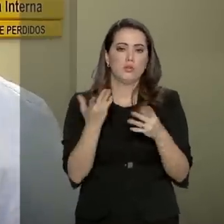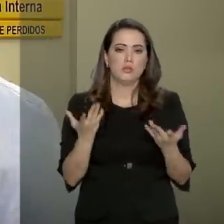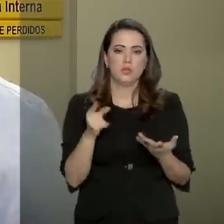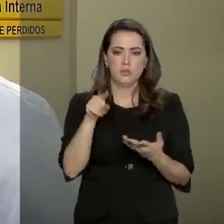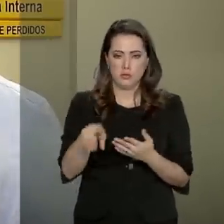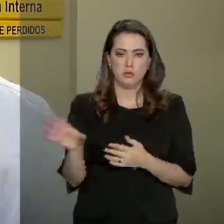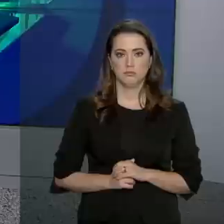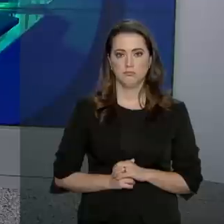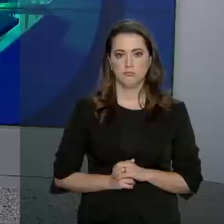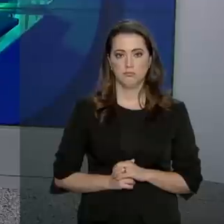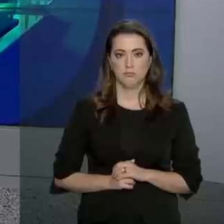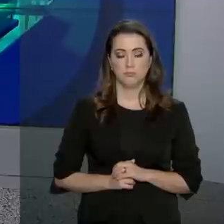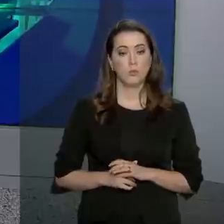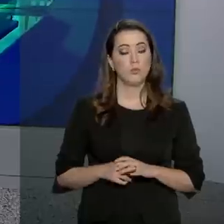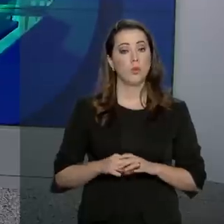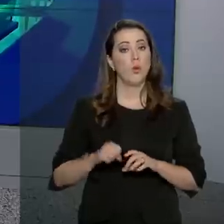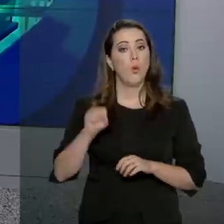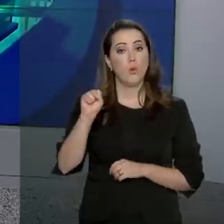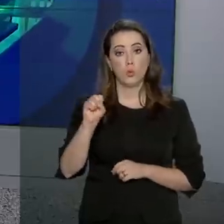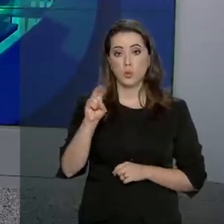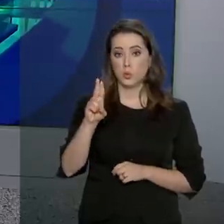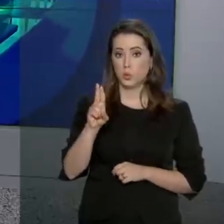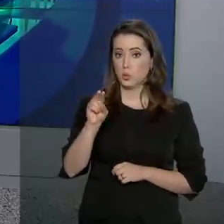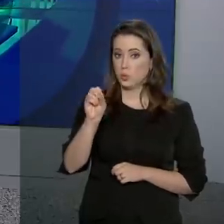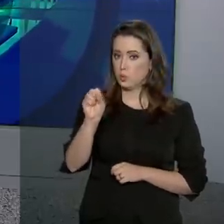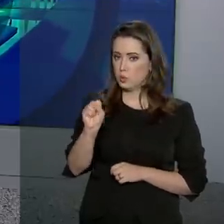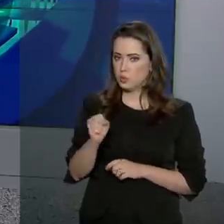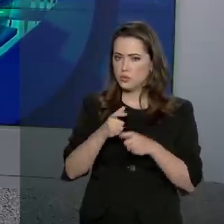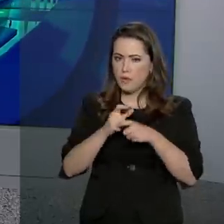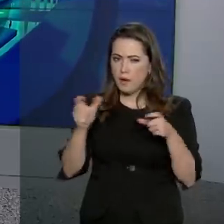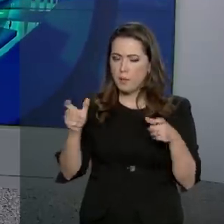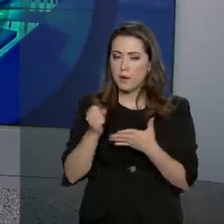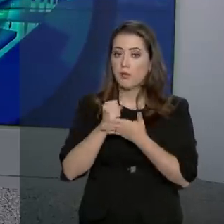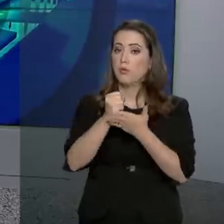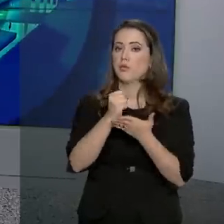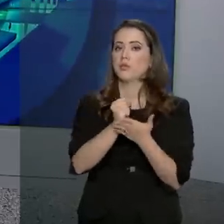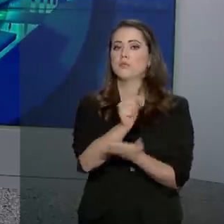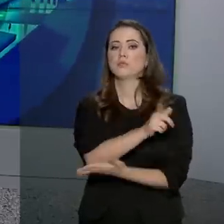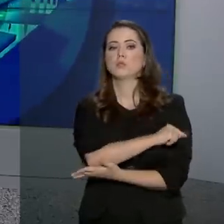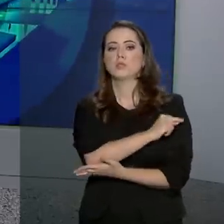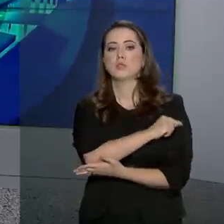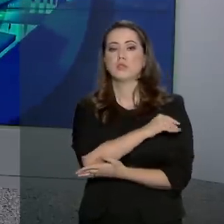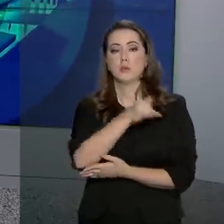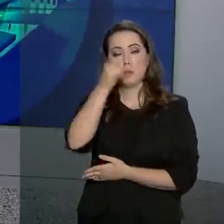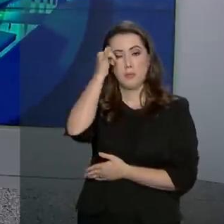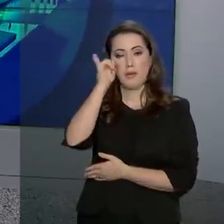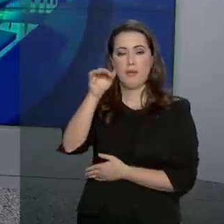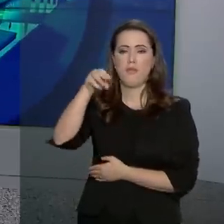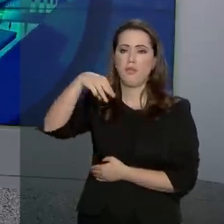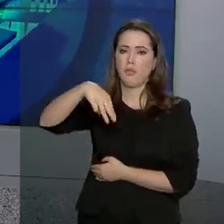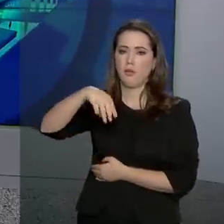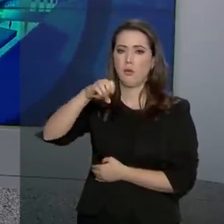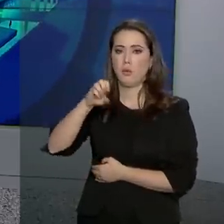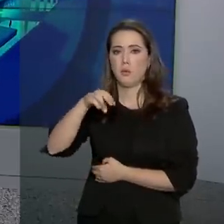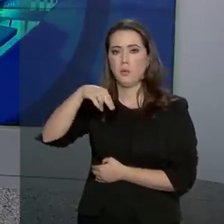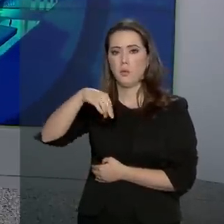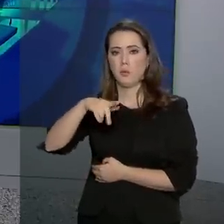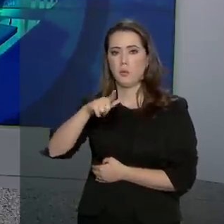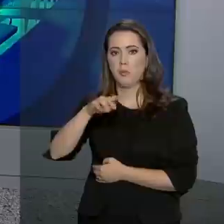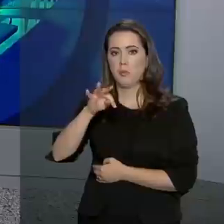possibilidade de recuperá-lo. O Sistema Único de Saúde vai ampliar a oferta da vacina contra meningite